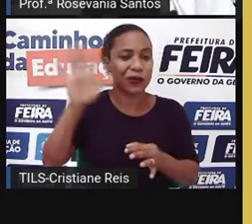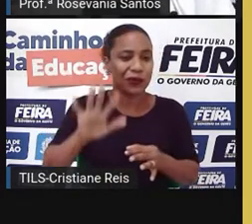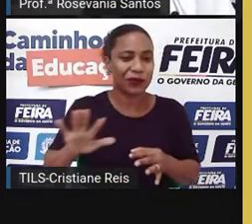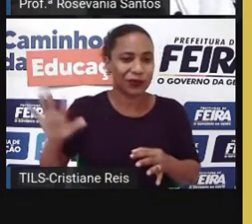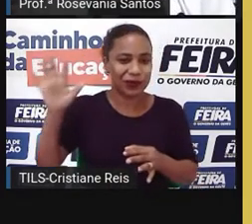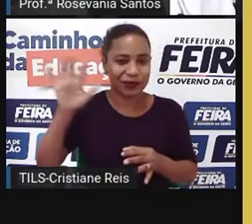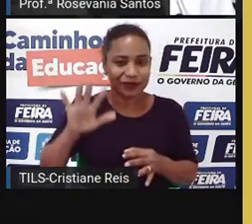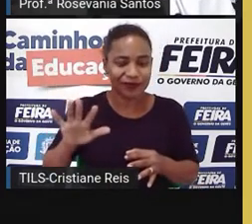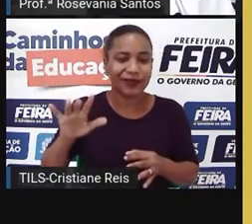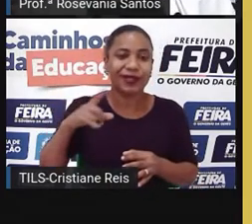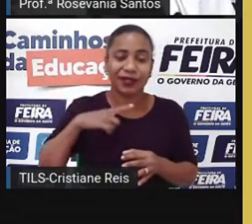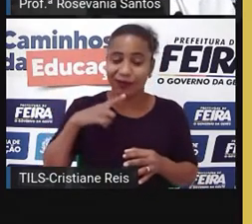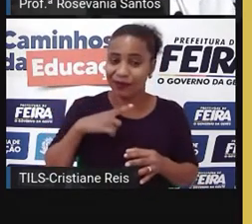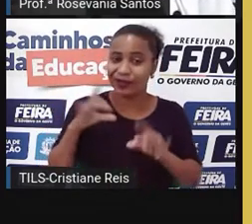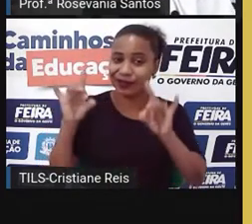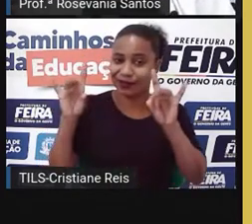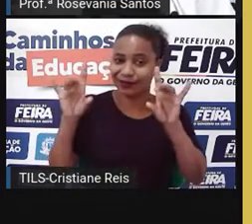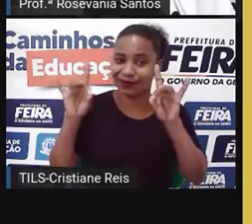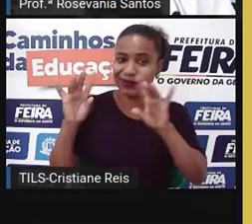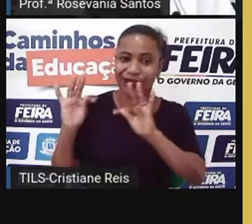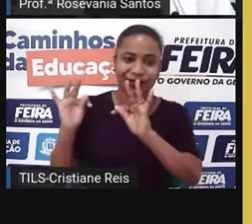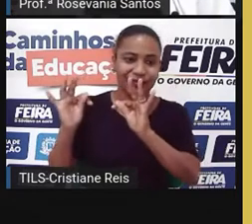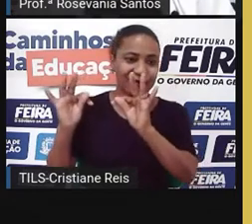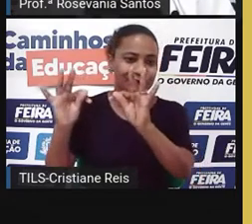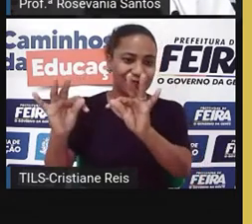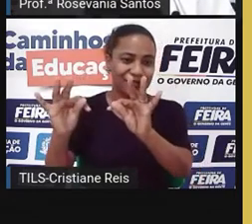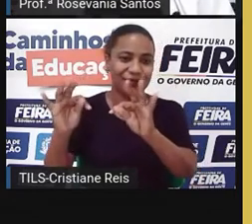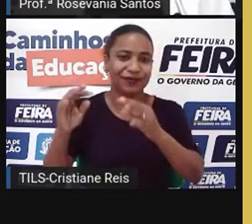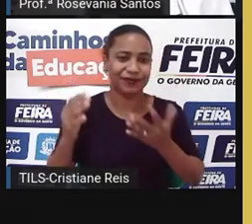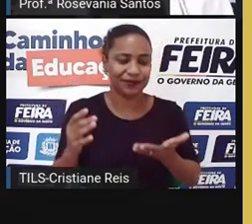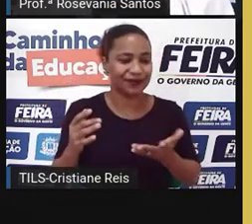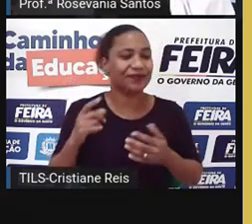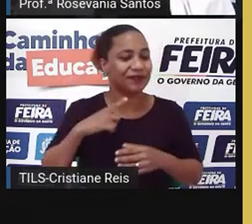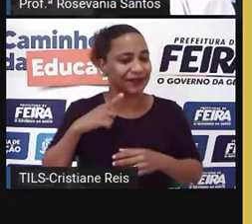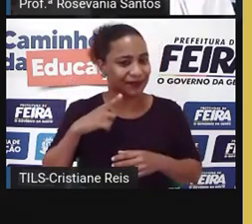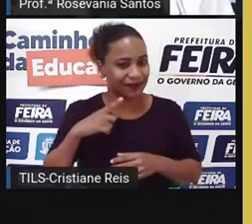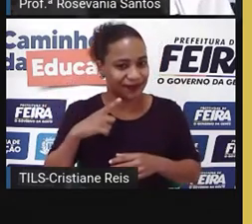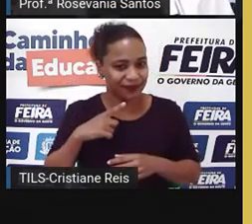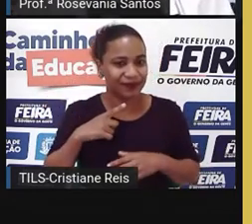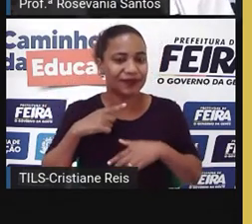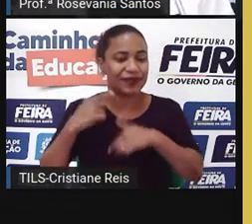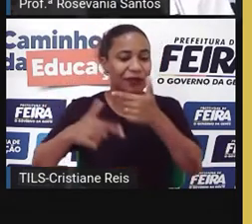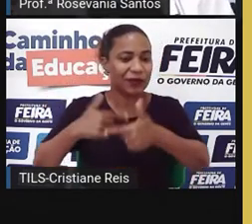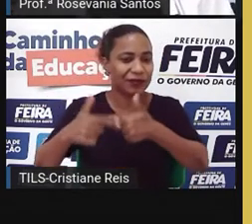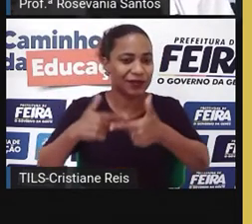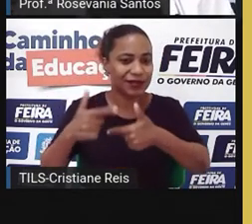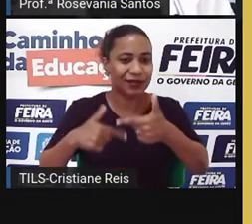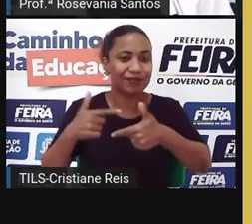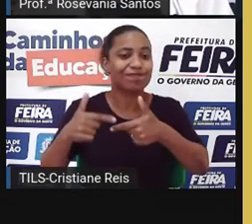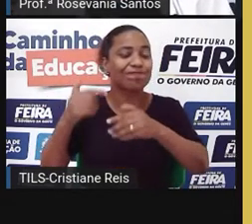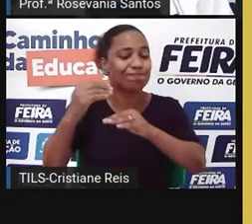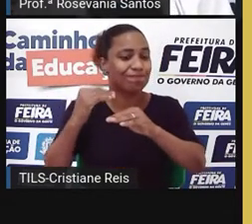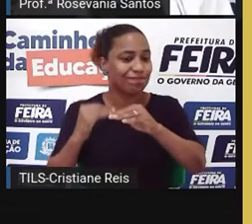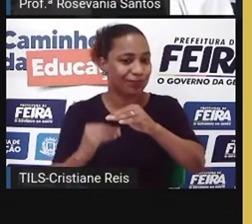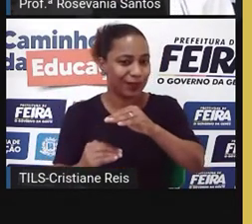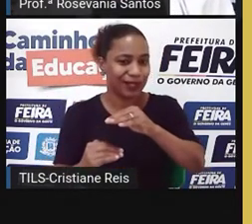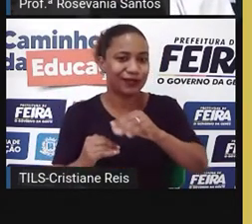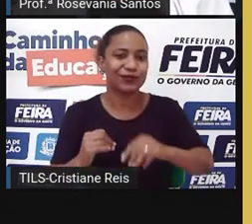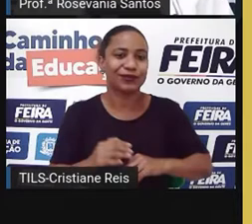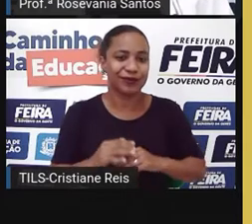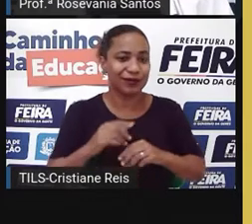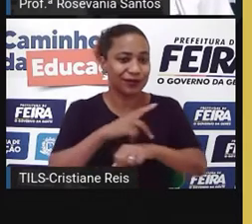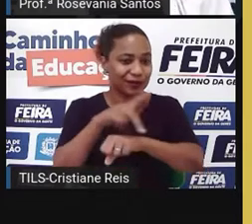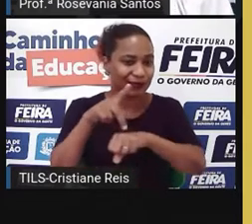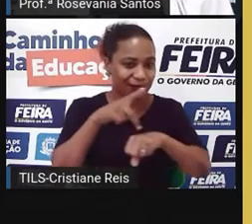a parte mais modernizada. Então, o uso de tecnologias ultrapassadas, nível de produção baixo, os países que fazem parte são esses